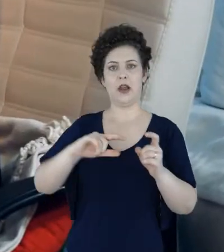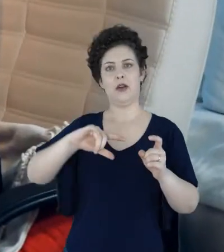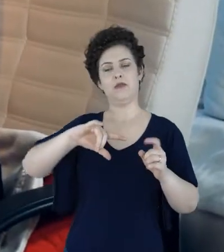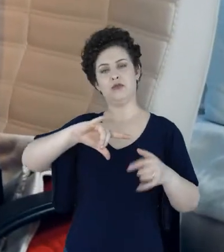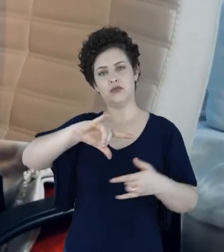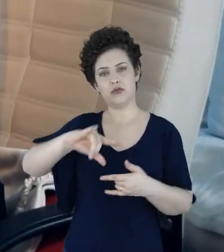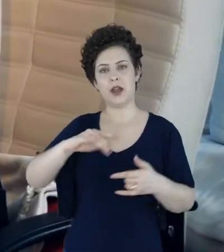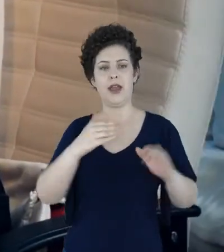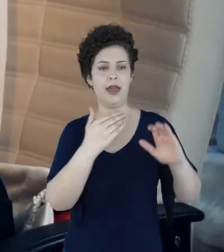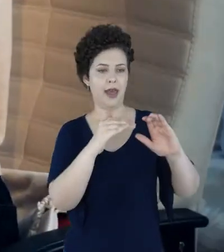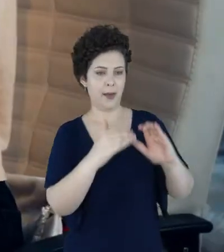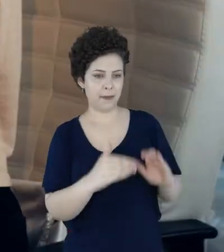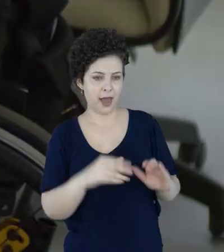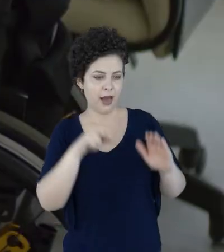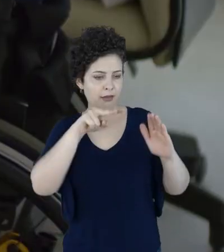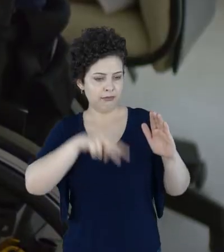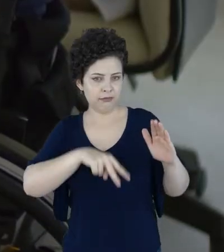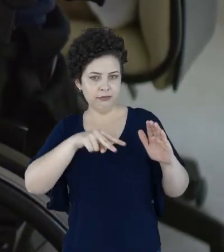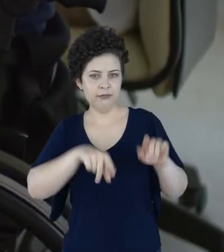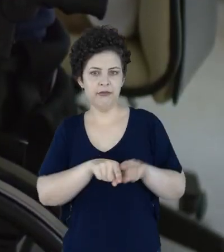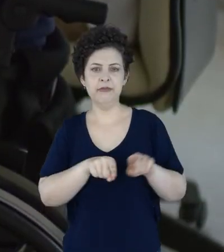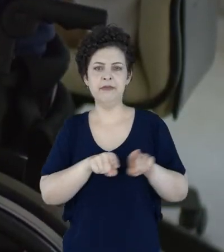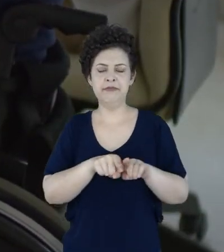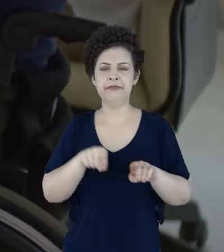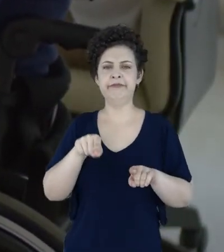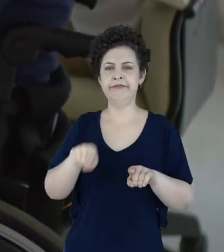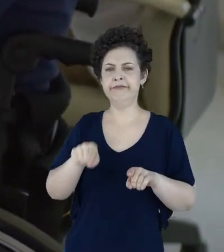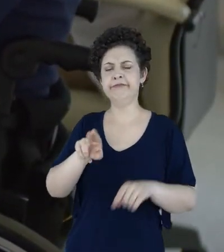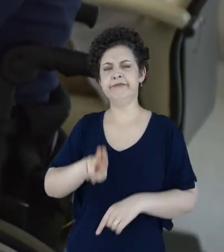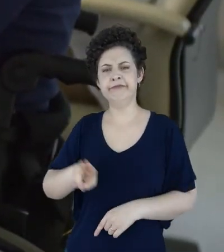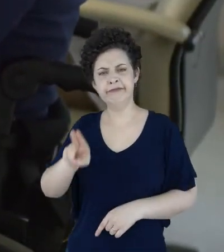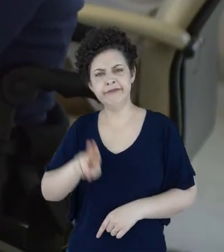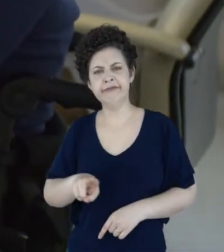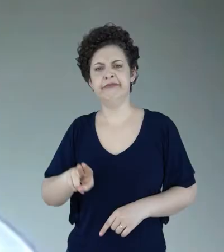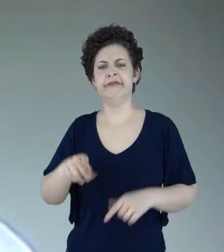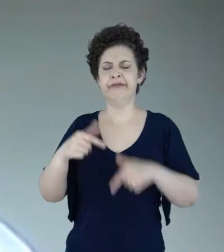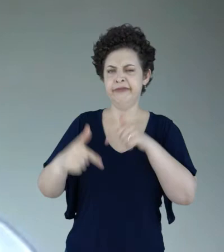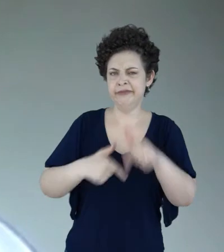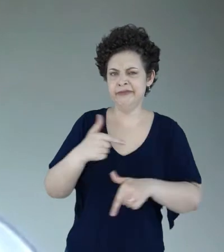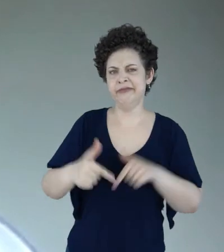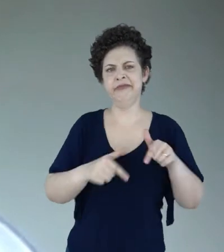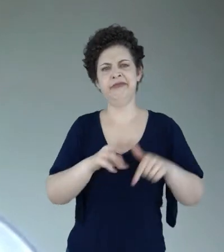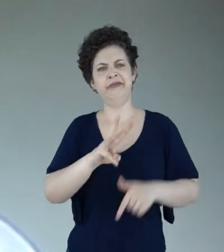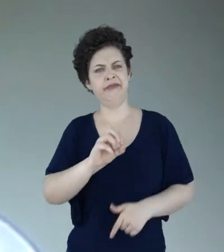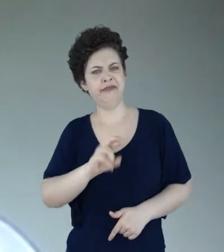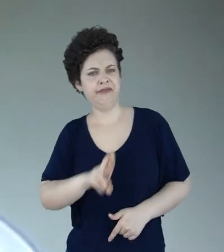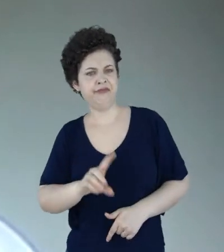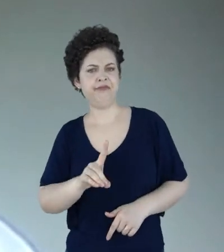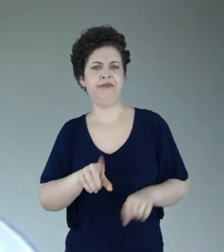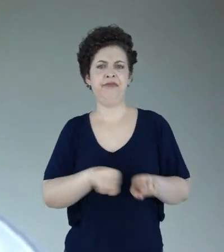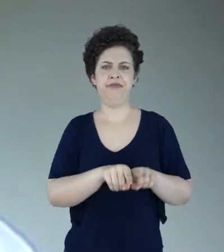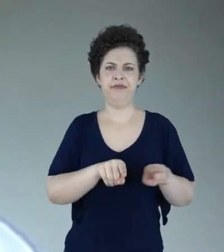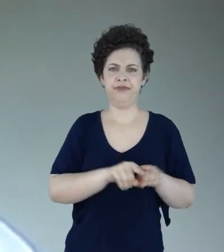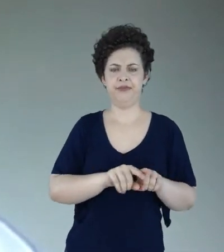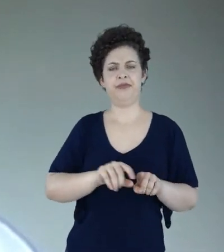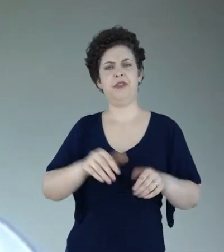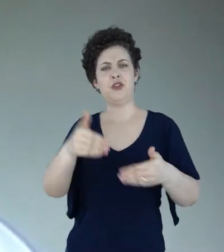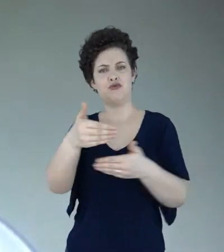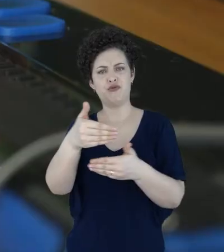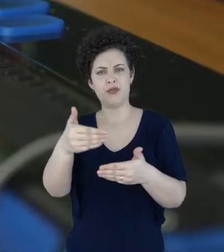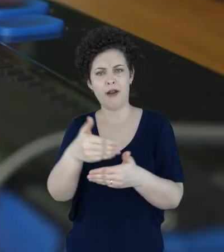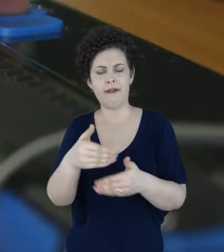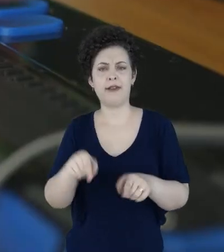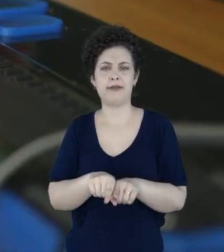Teams, poder navegar nos meus e-mails utilizando o Outlook, trabalhar no Word,